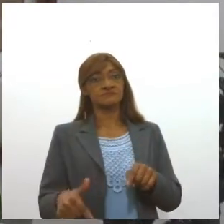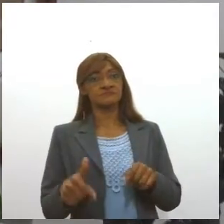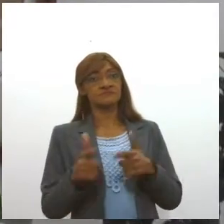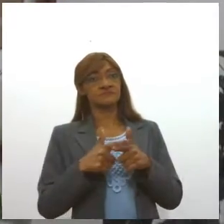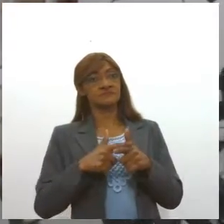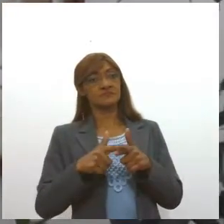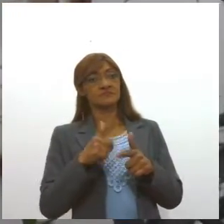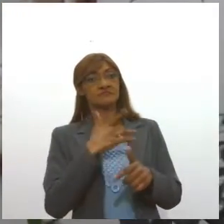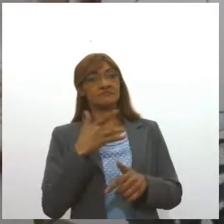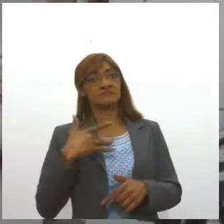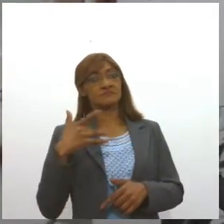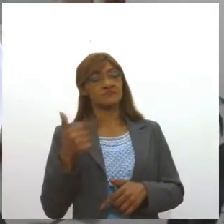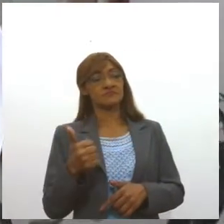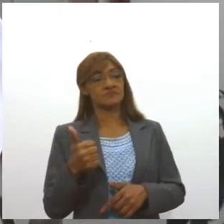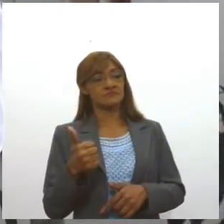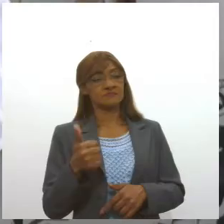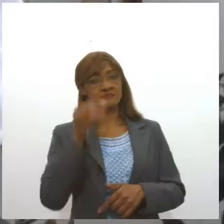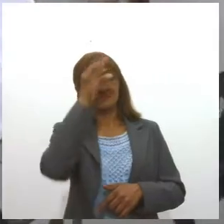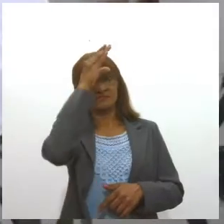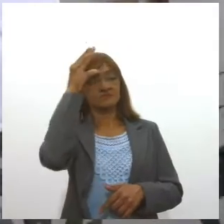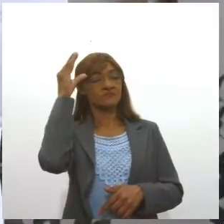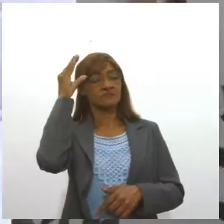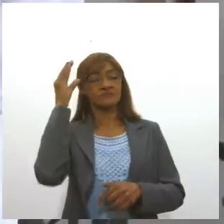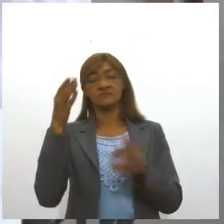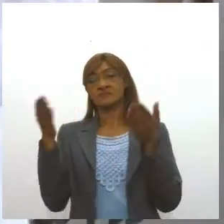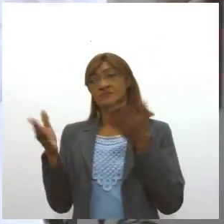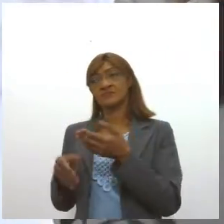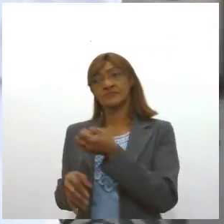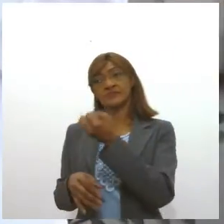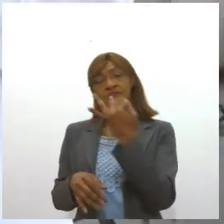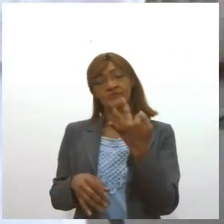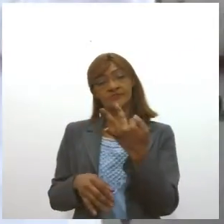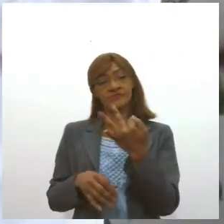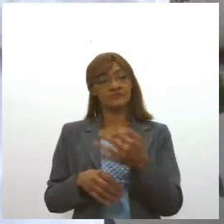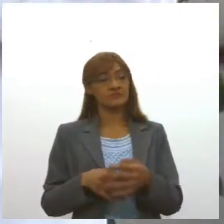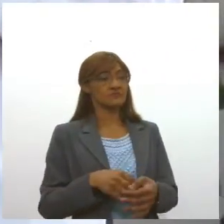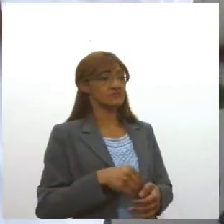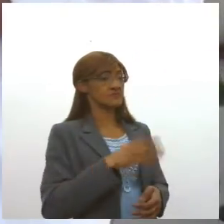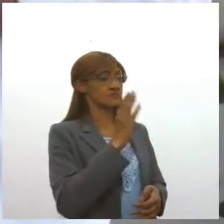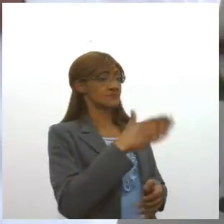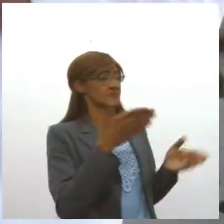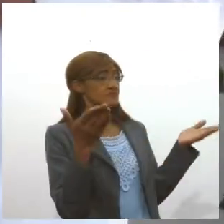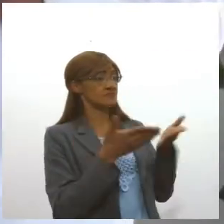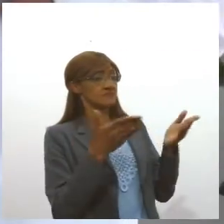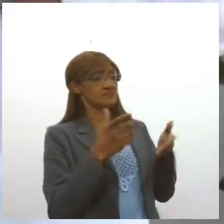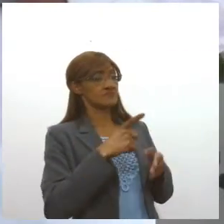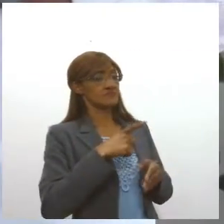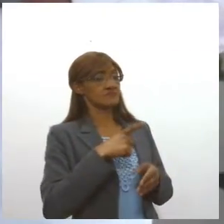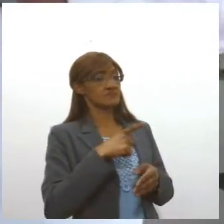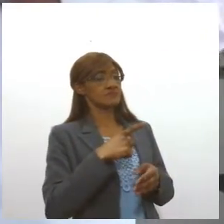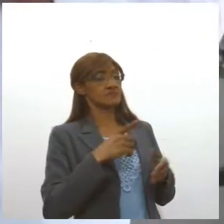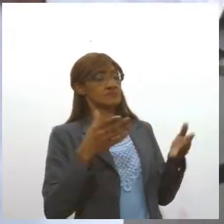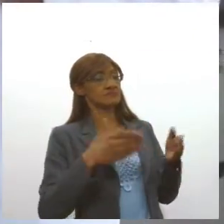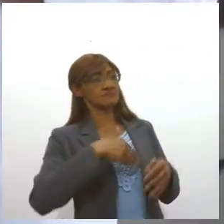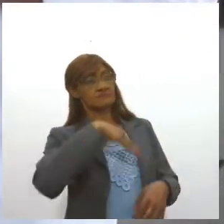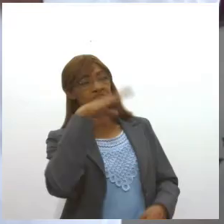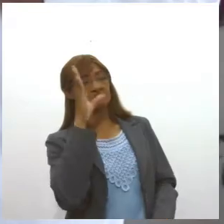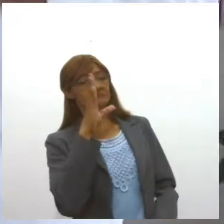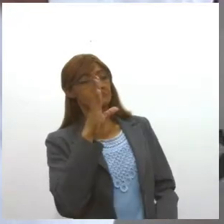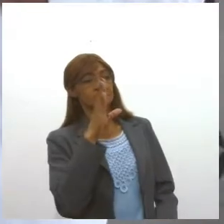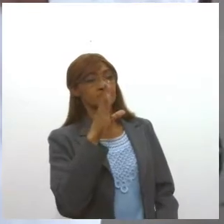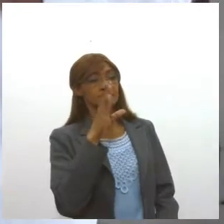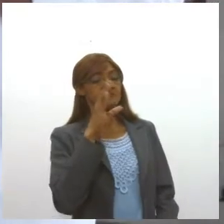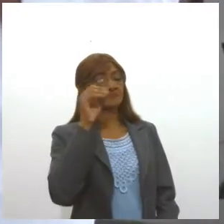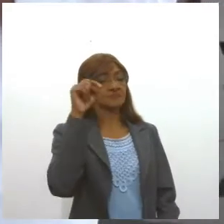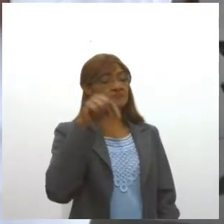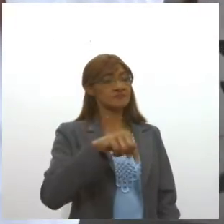consumidor. Hoje são quantas queijarias? Tem uma ideia da quantidade? Olha, hoje nós temos hoje mais de... Só aqui